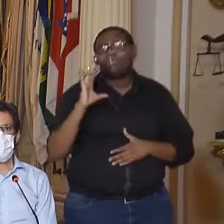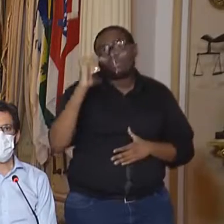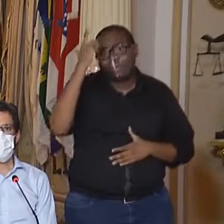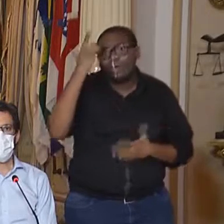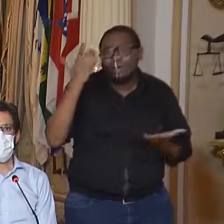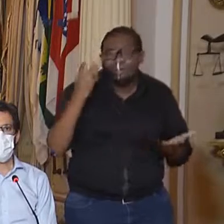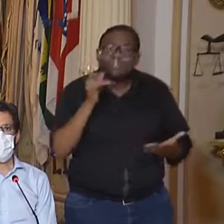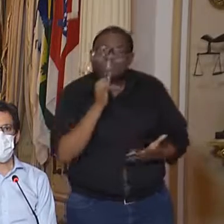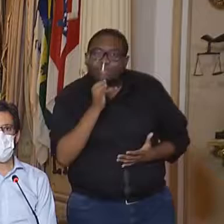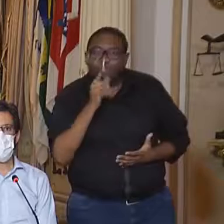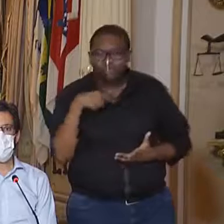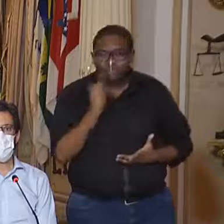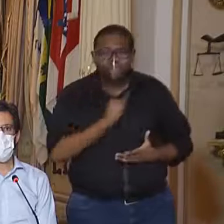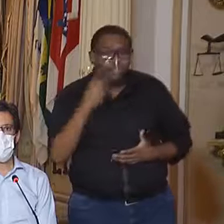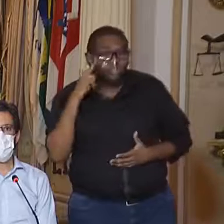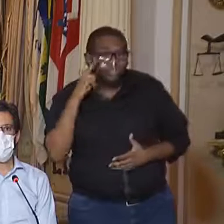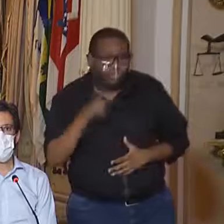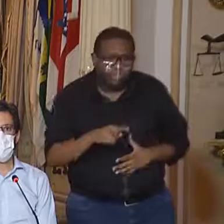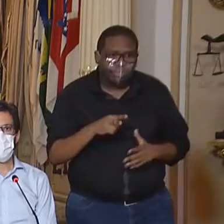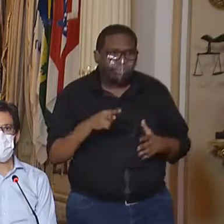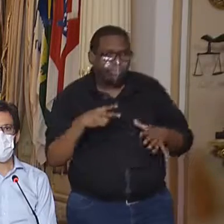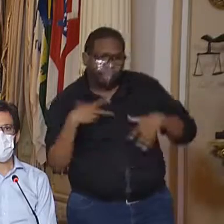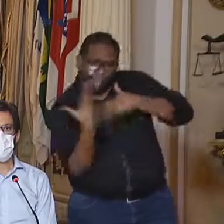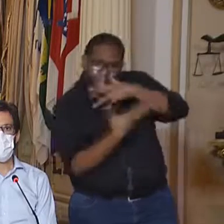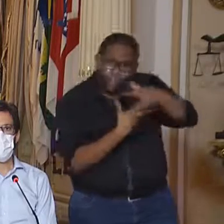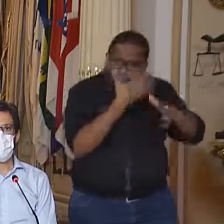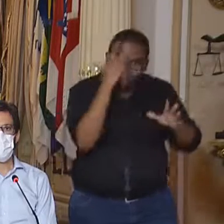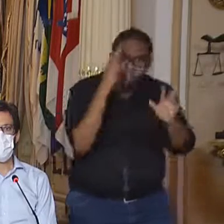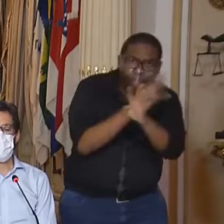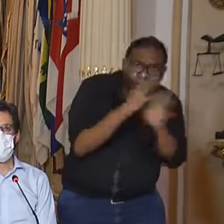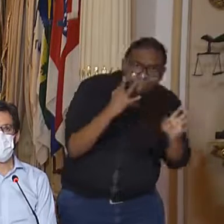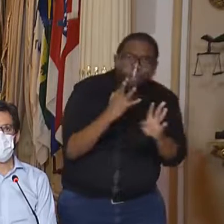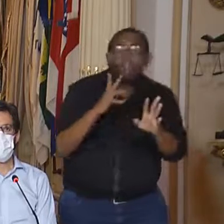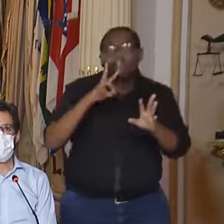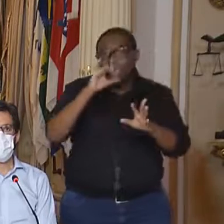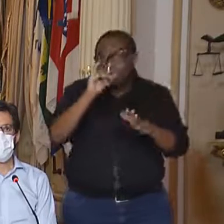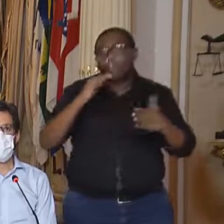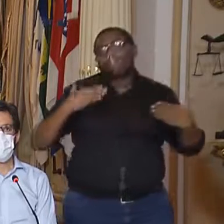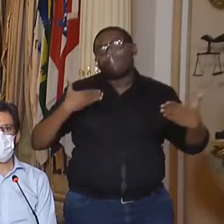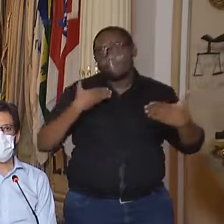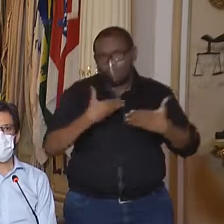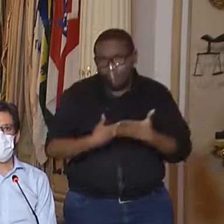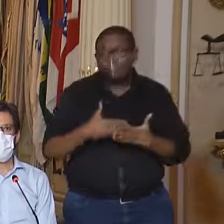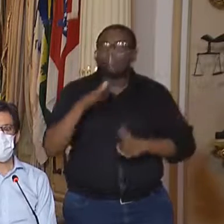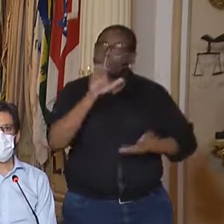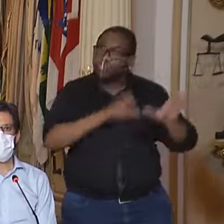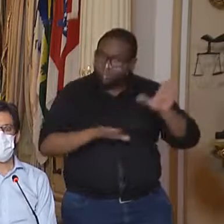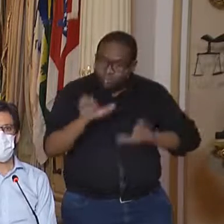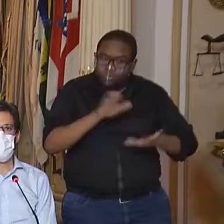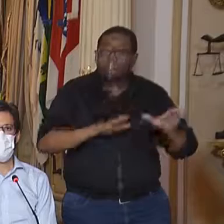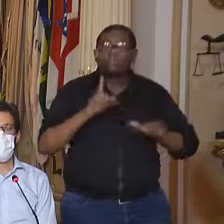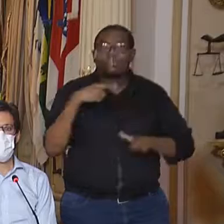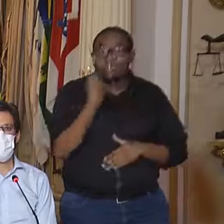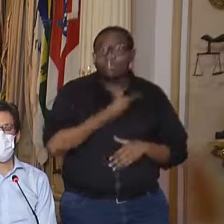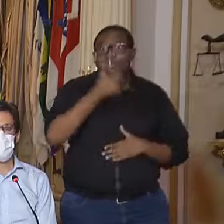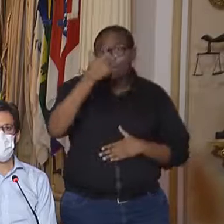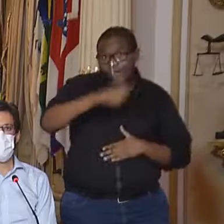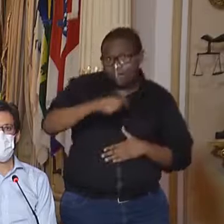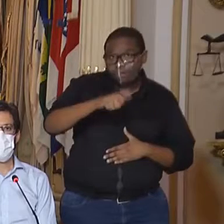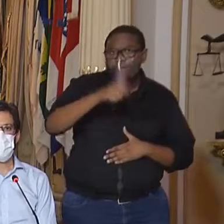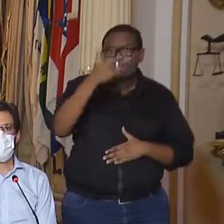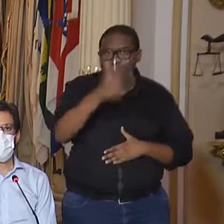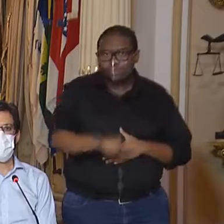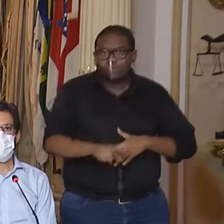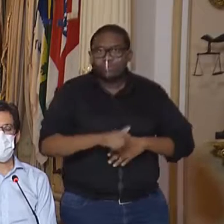a gente vê que não há uma organização, todas as atividades estão sujeitas a essa avaliação do poder público. Mas,